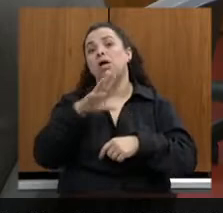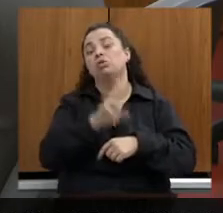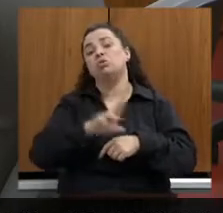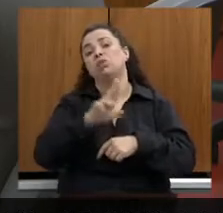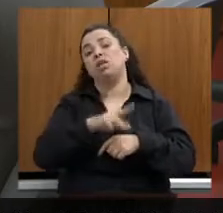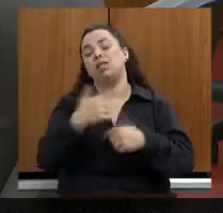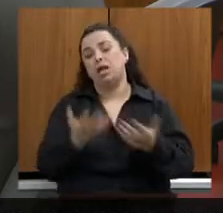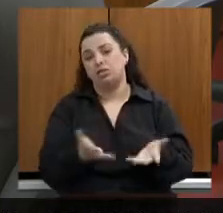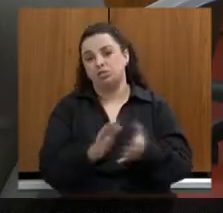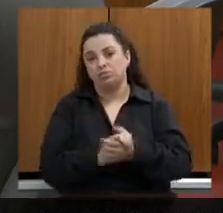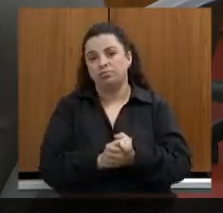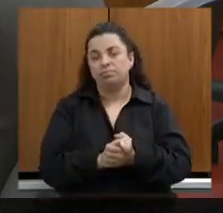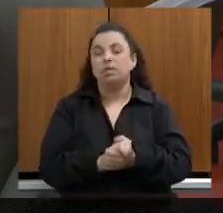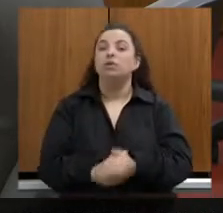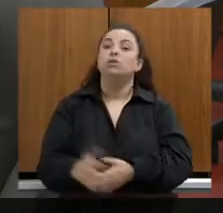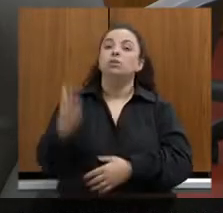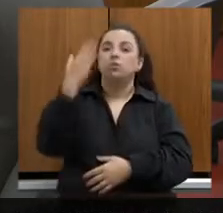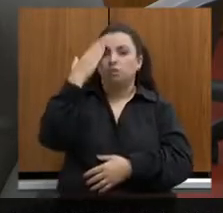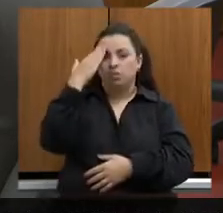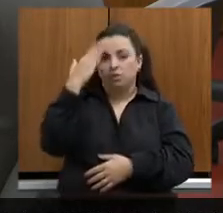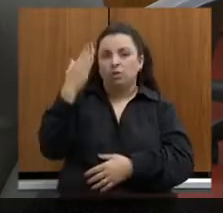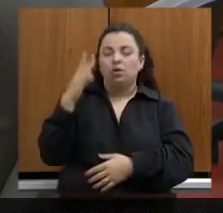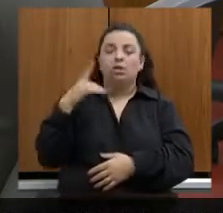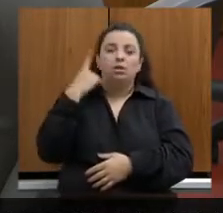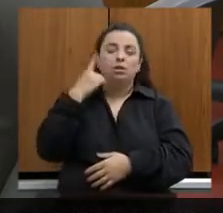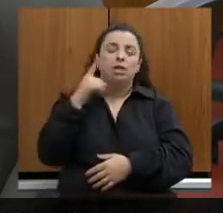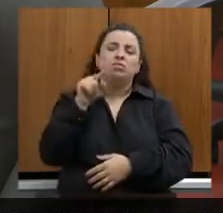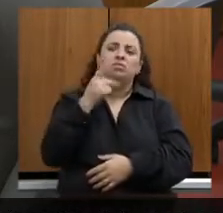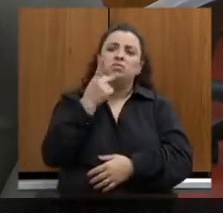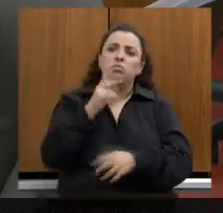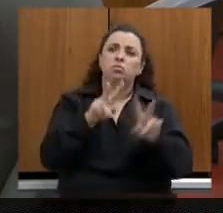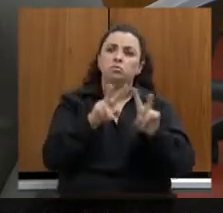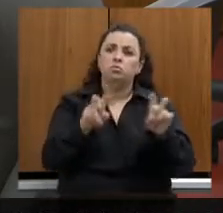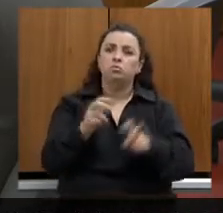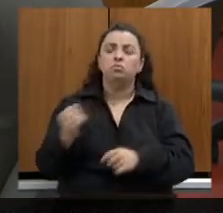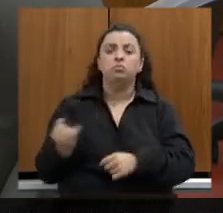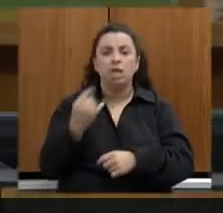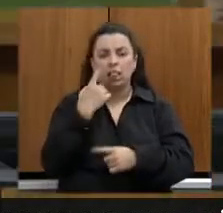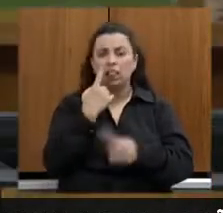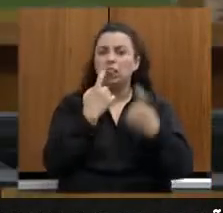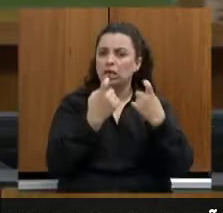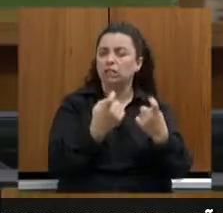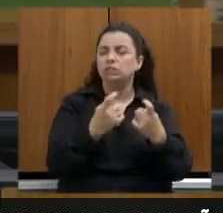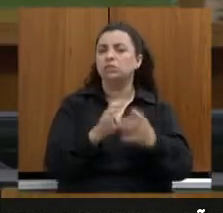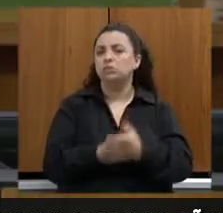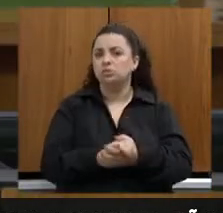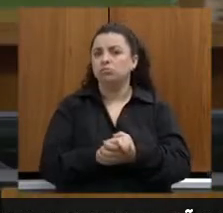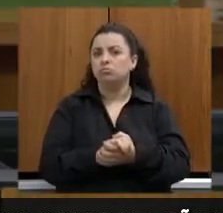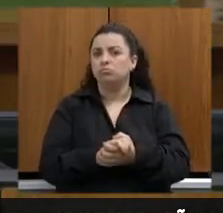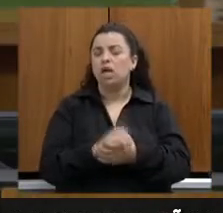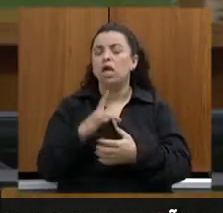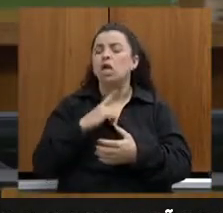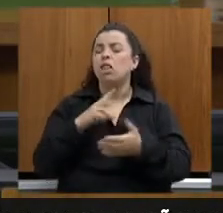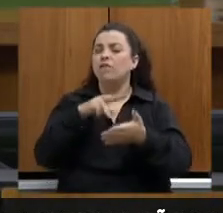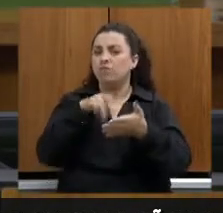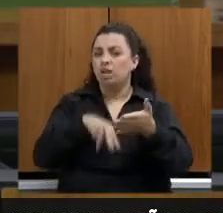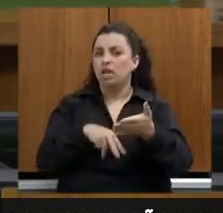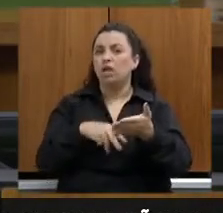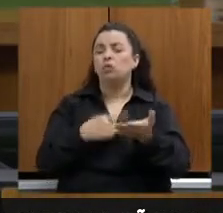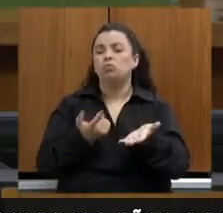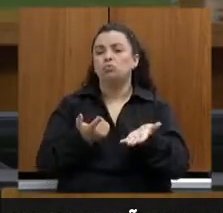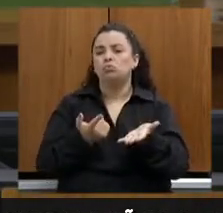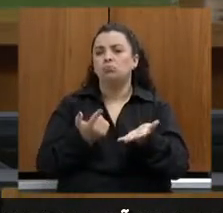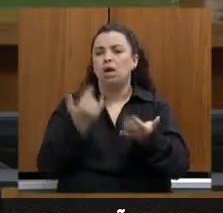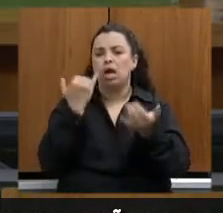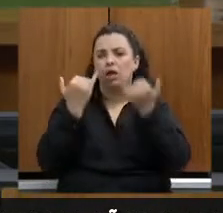Obrigado, deputado. O senhor tocou em um assunto muito interessante. Ontem eu estava lendo um dado da WTTC